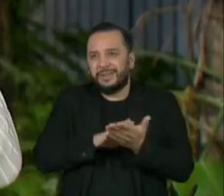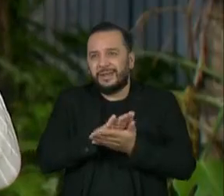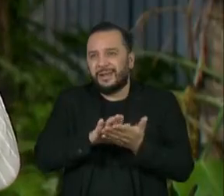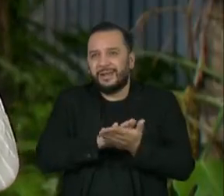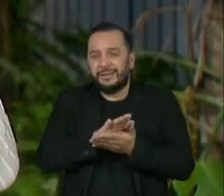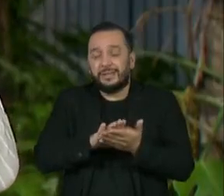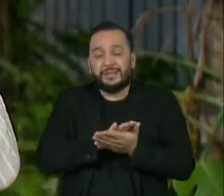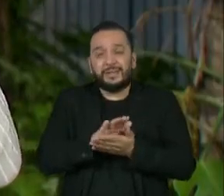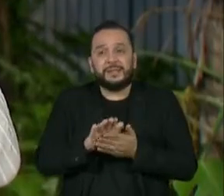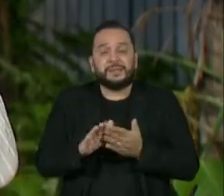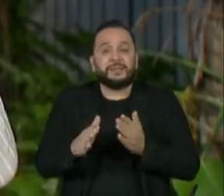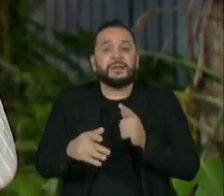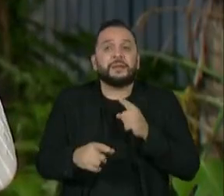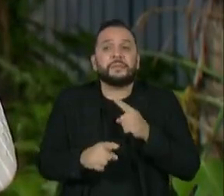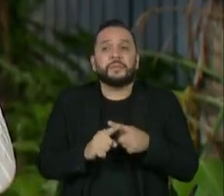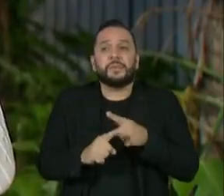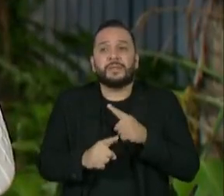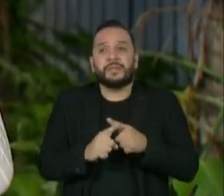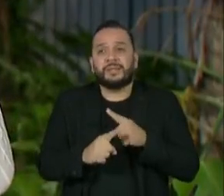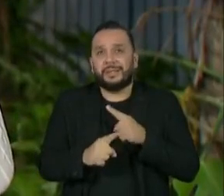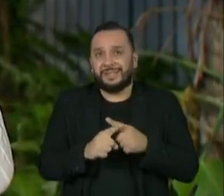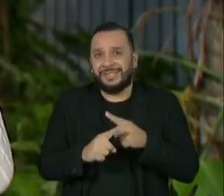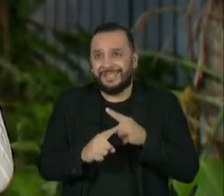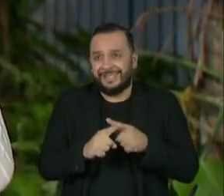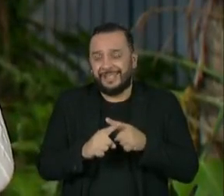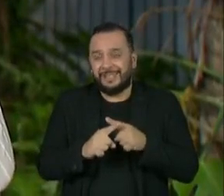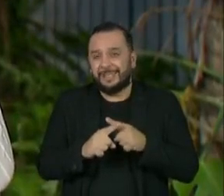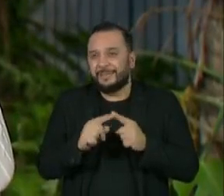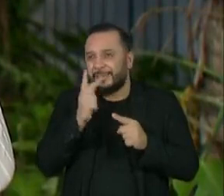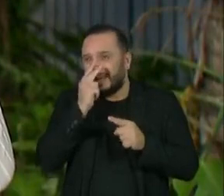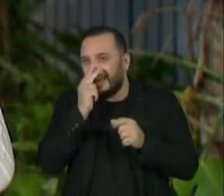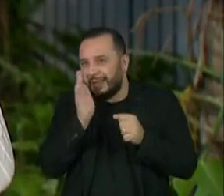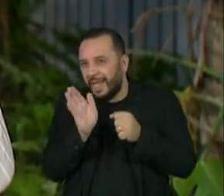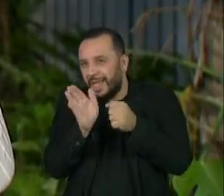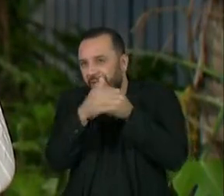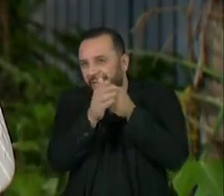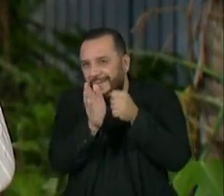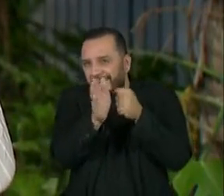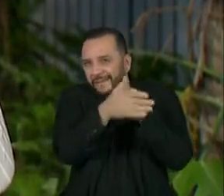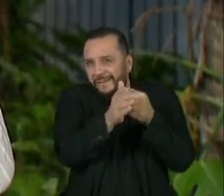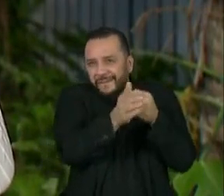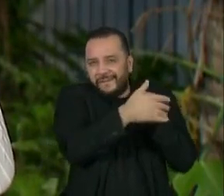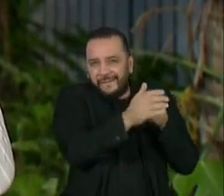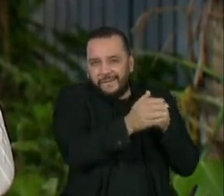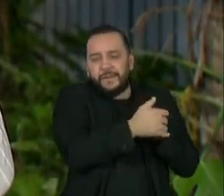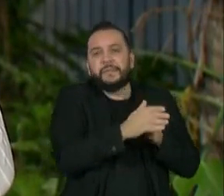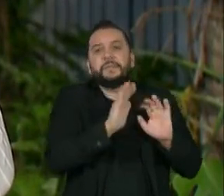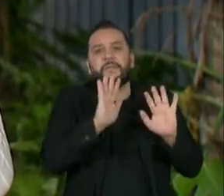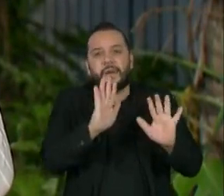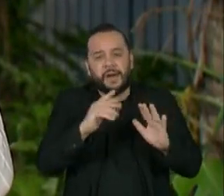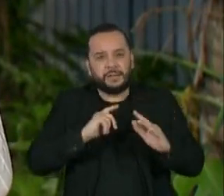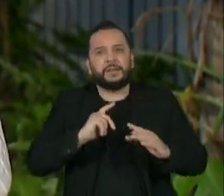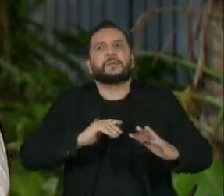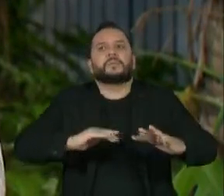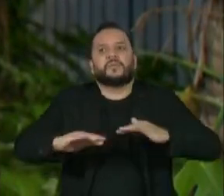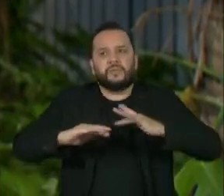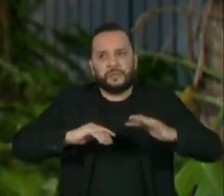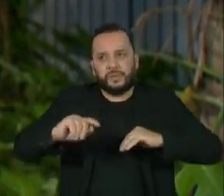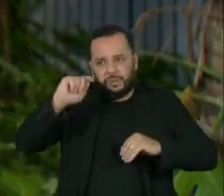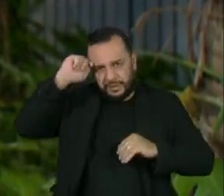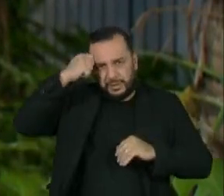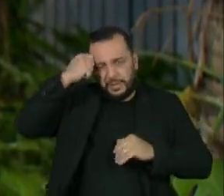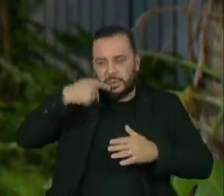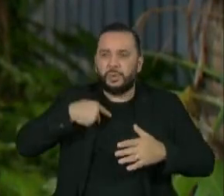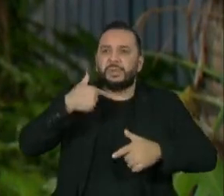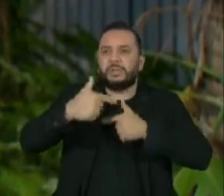é porque elas não estão tão à vista, mas o movimento está muito ativo e eu